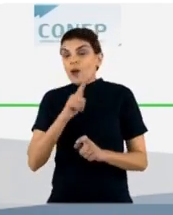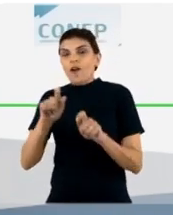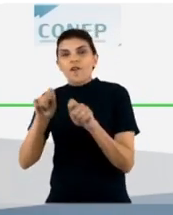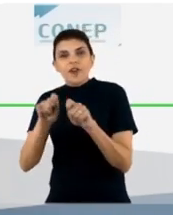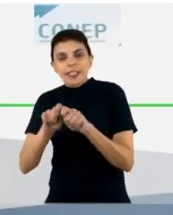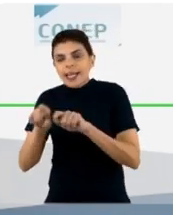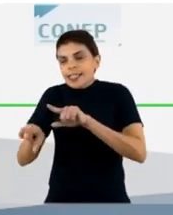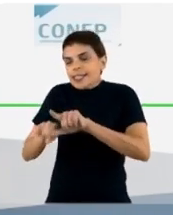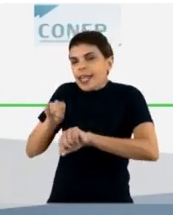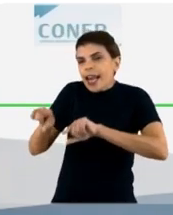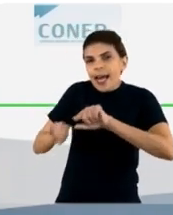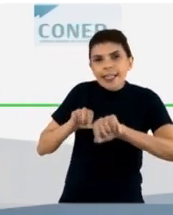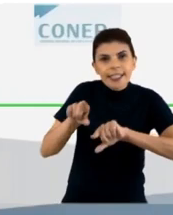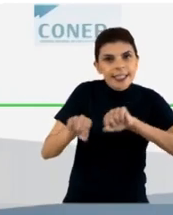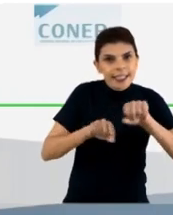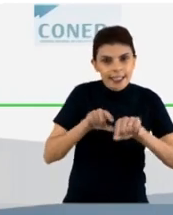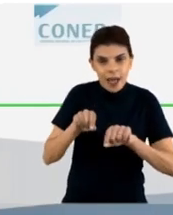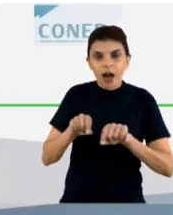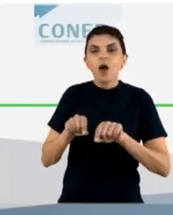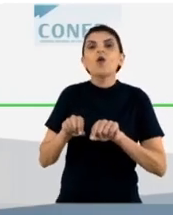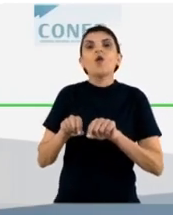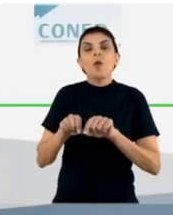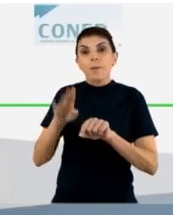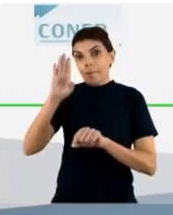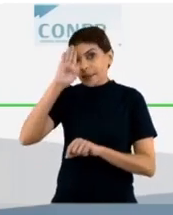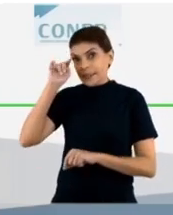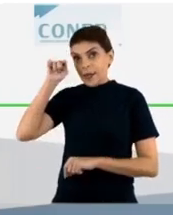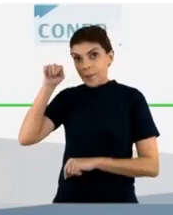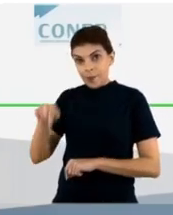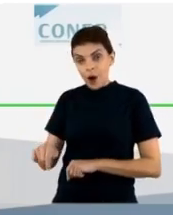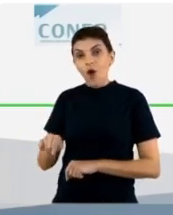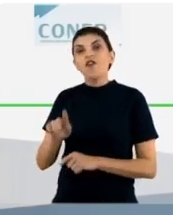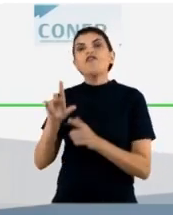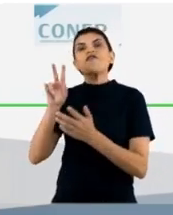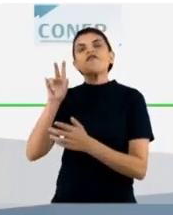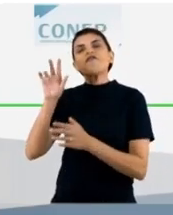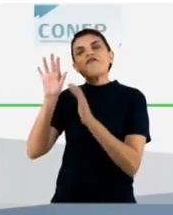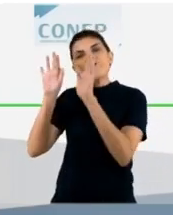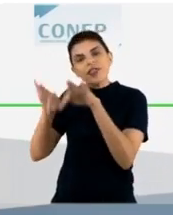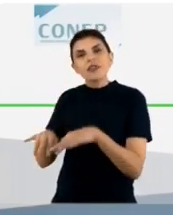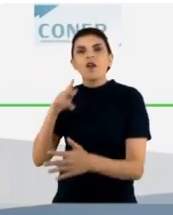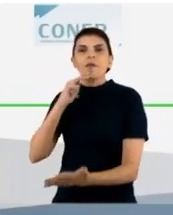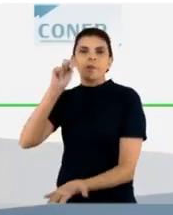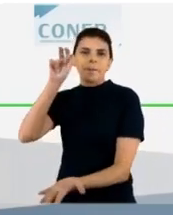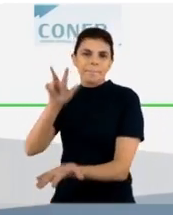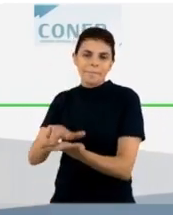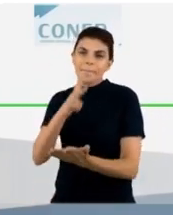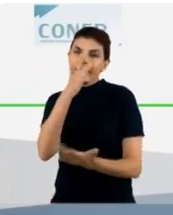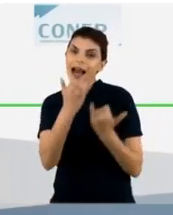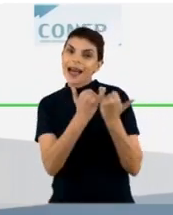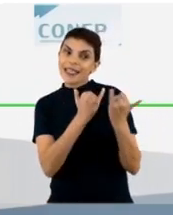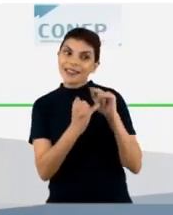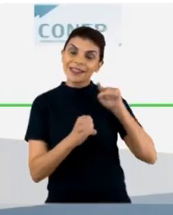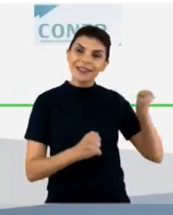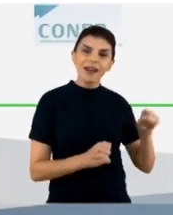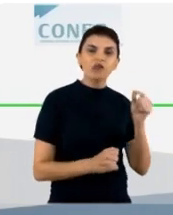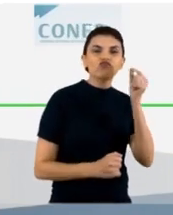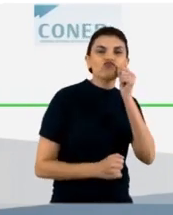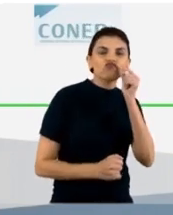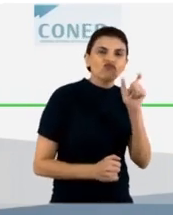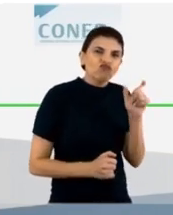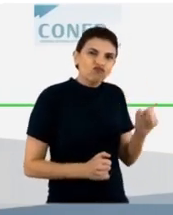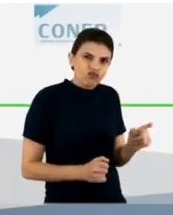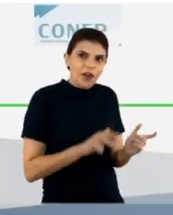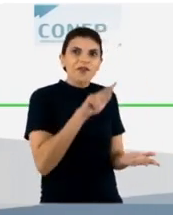realizamos uma seleção contra o nosso alvo e a etapa final é bastante parecida com a etapa de